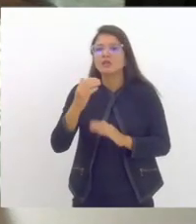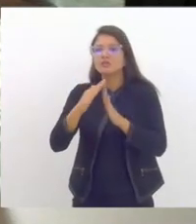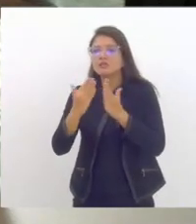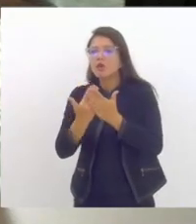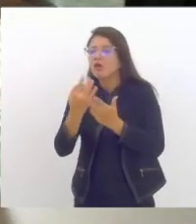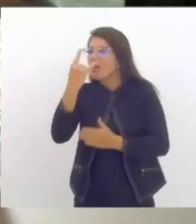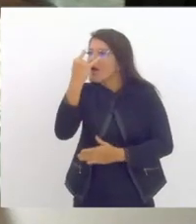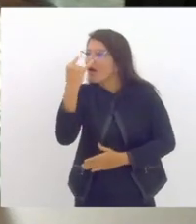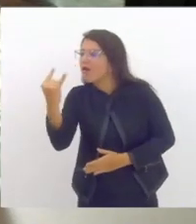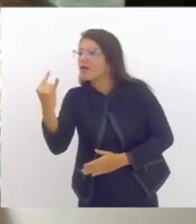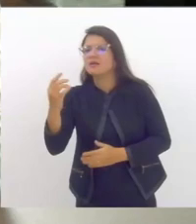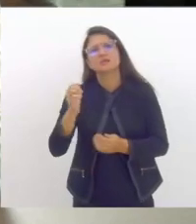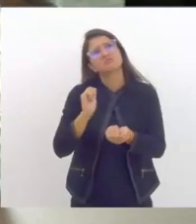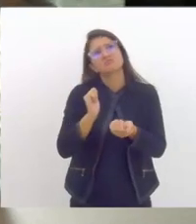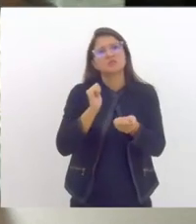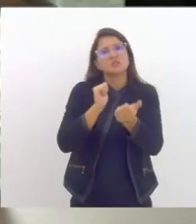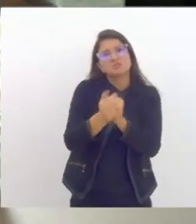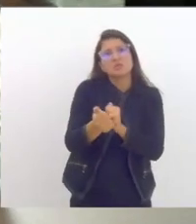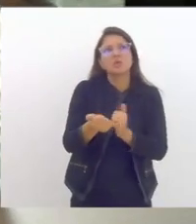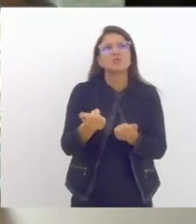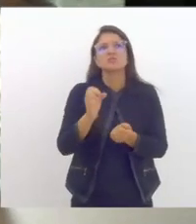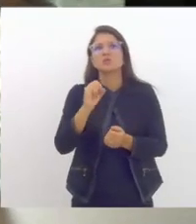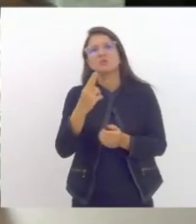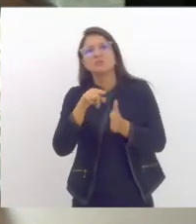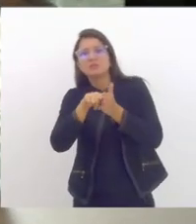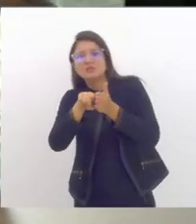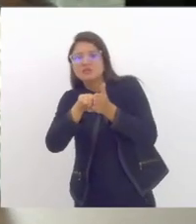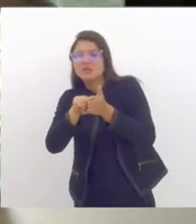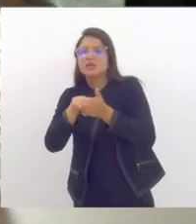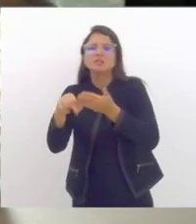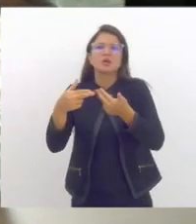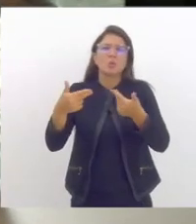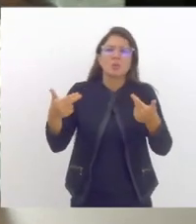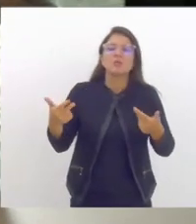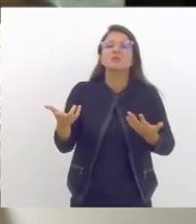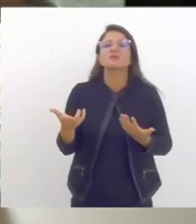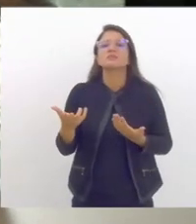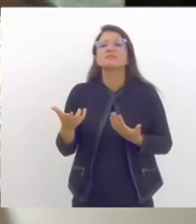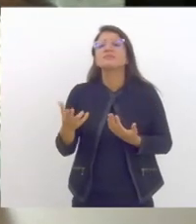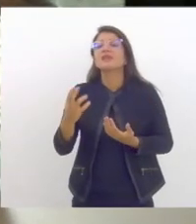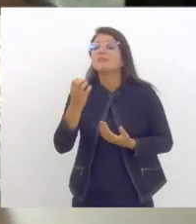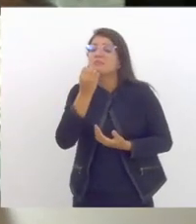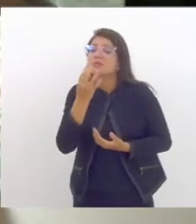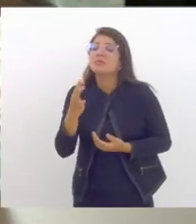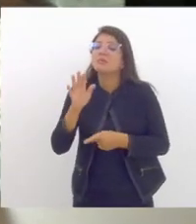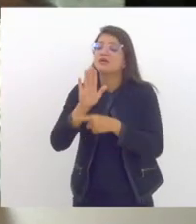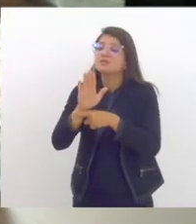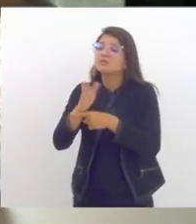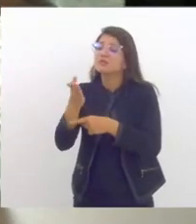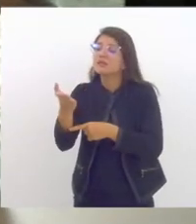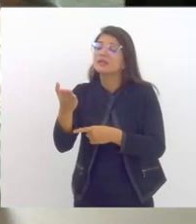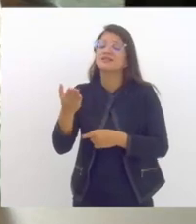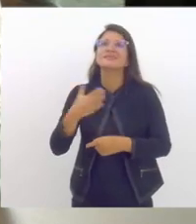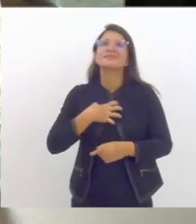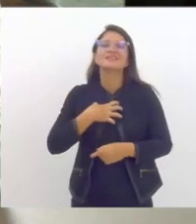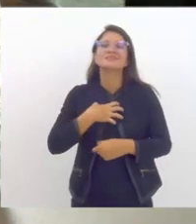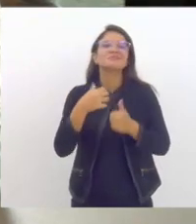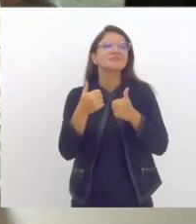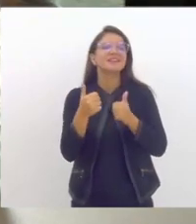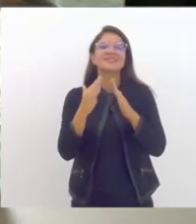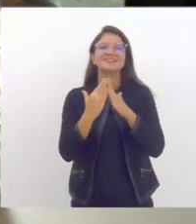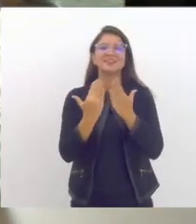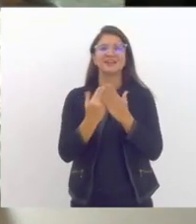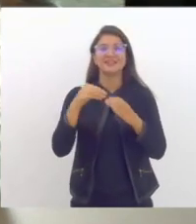seja o incentivo na pesquisa acadêmica que viabilizem que o jovem se sinta confortável dentro das unidades como a segurança,